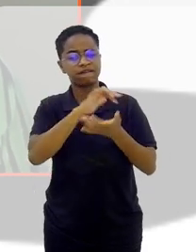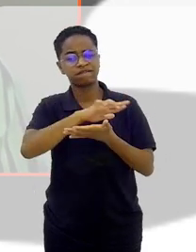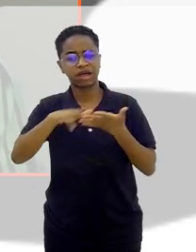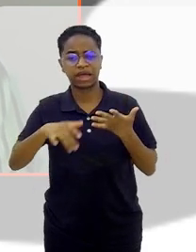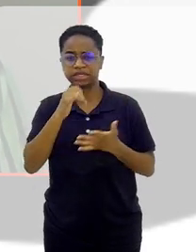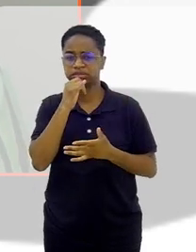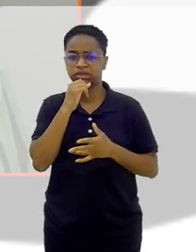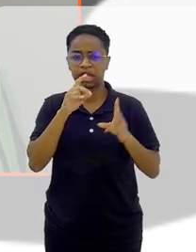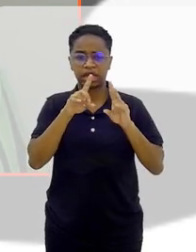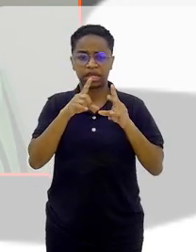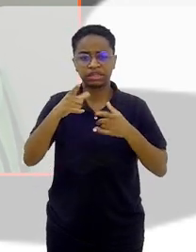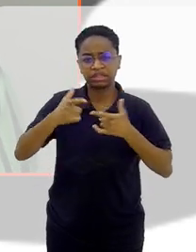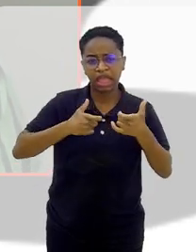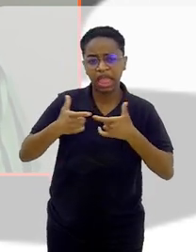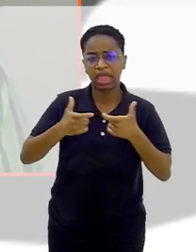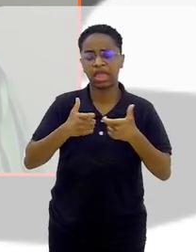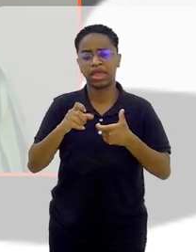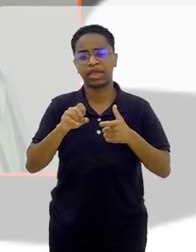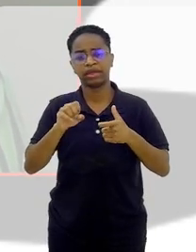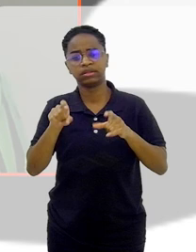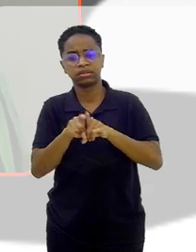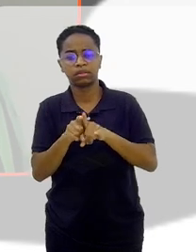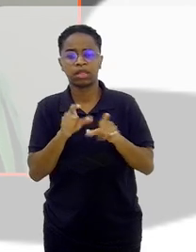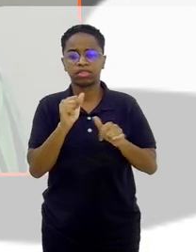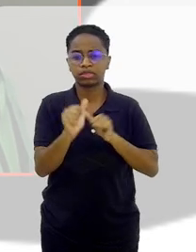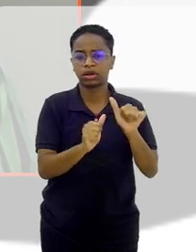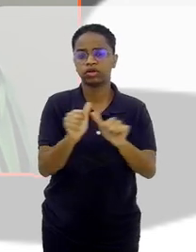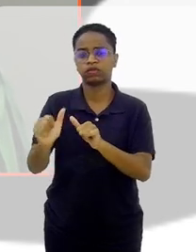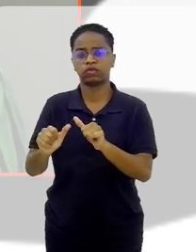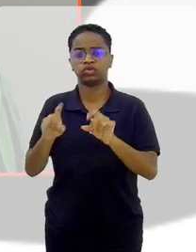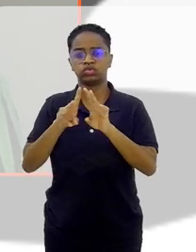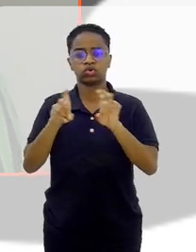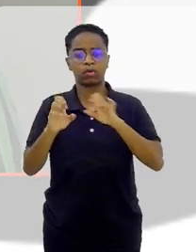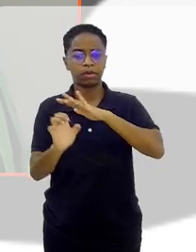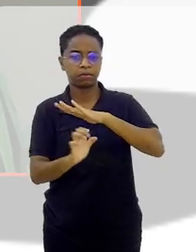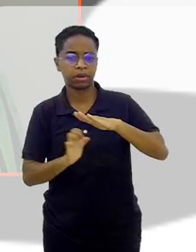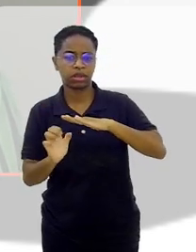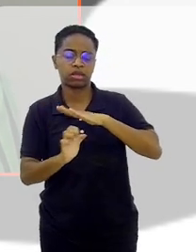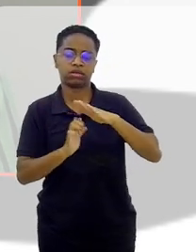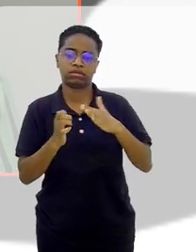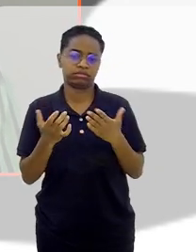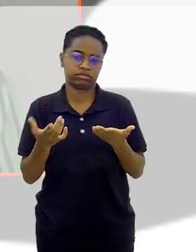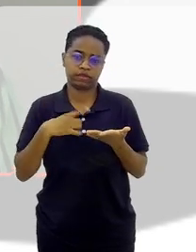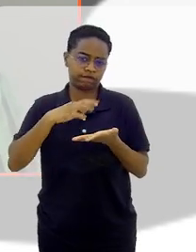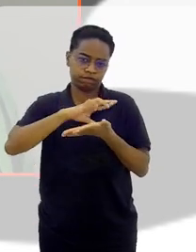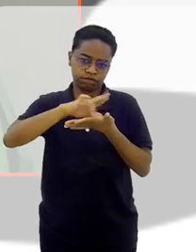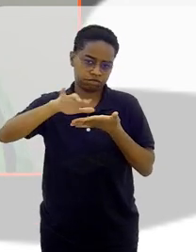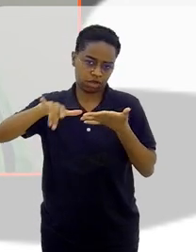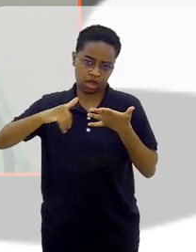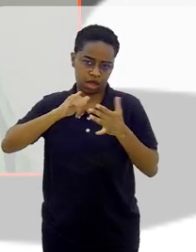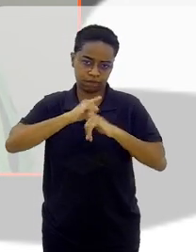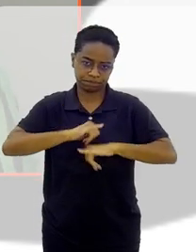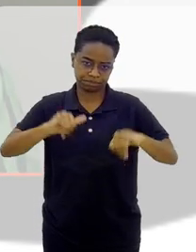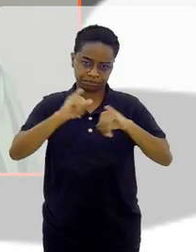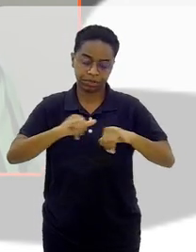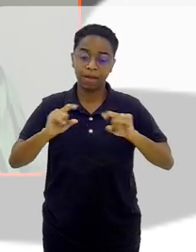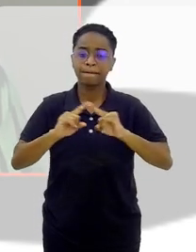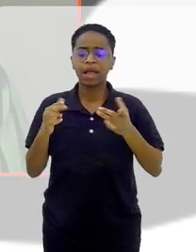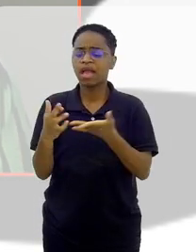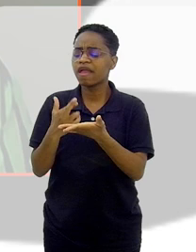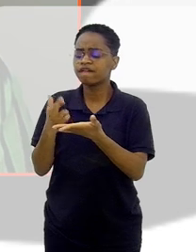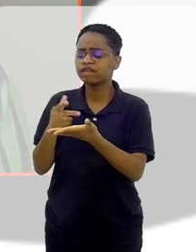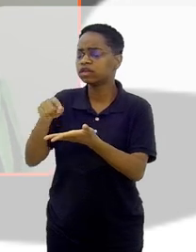guerra, de transformação, notícias de empresa, enfim, várias notícias factuais. Mas e a